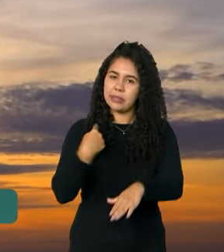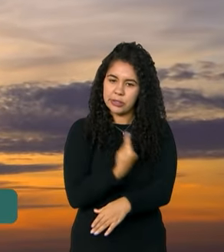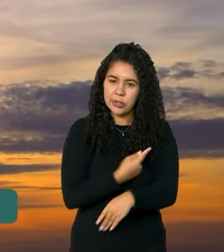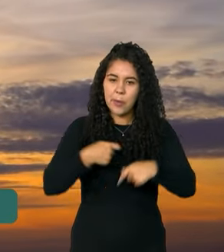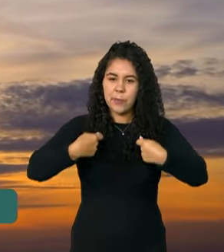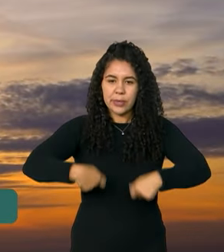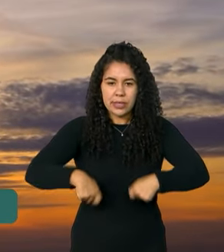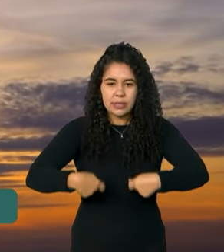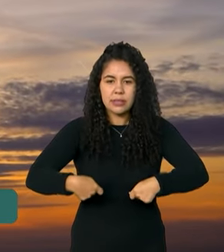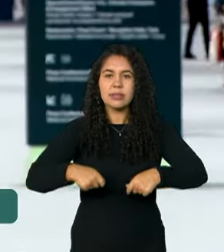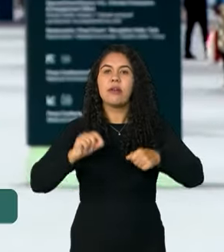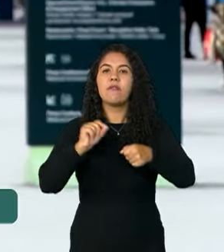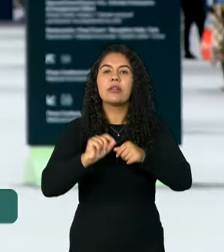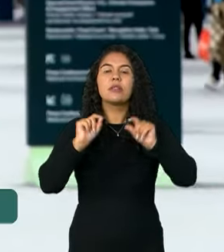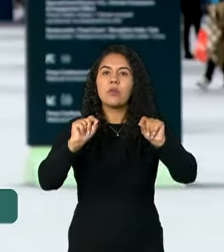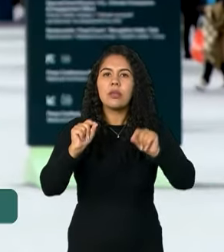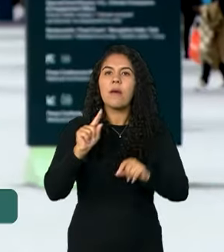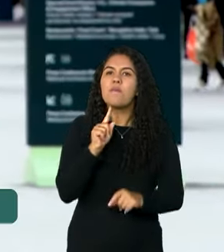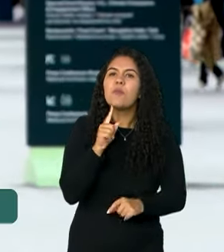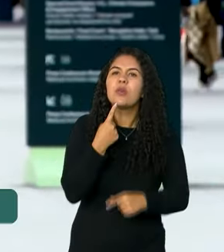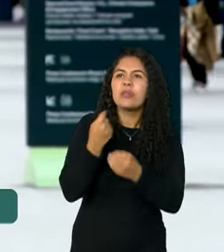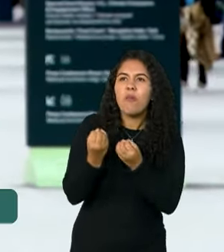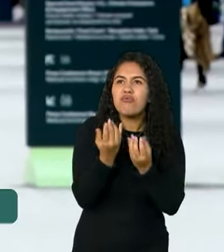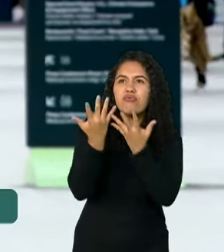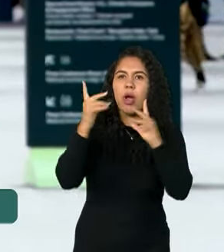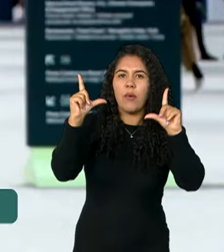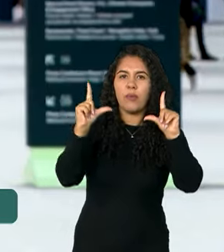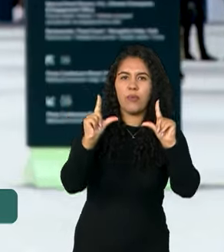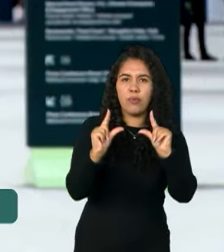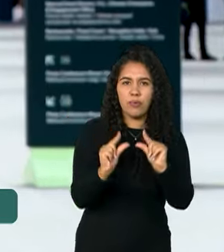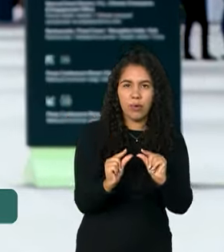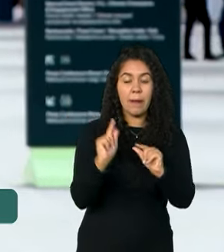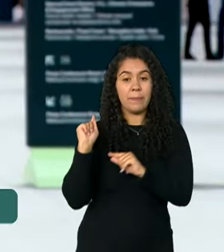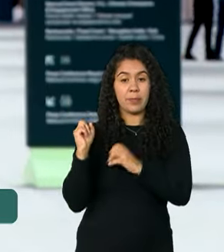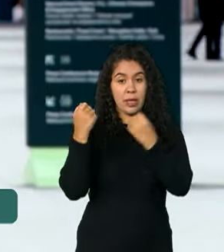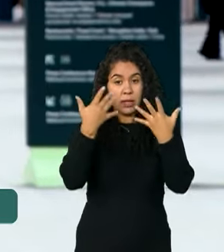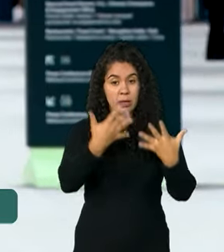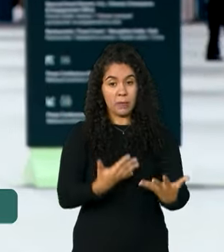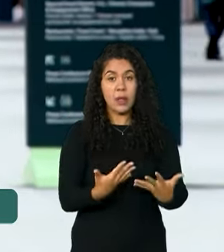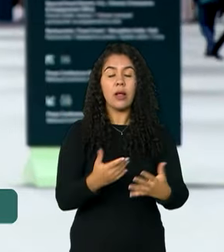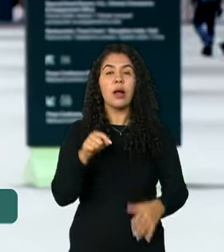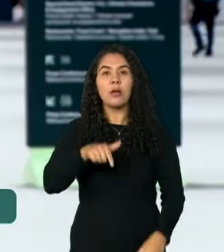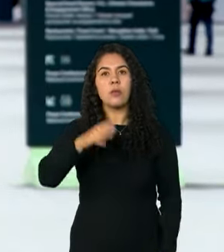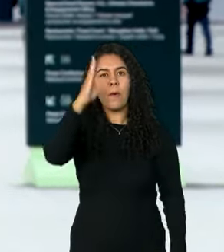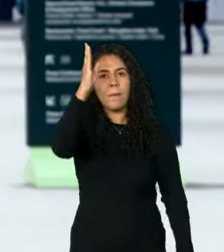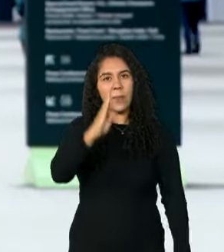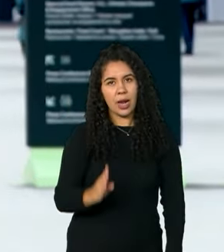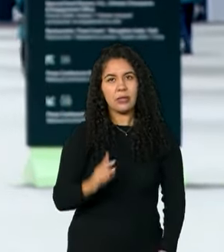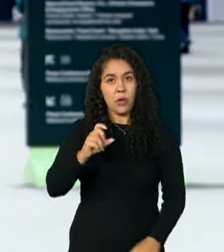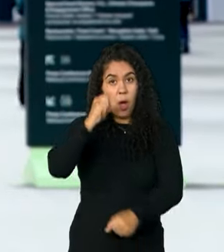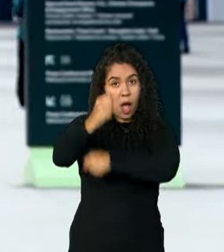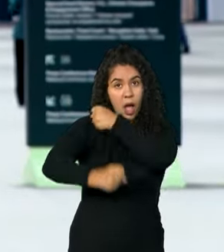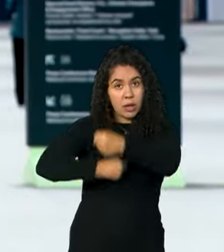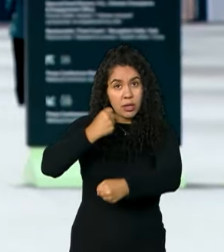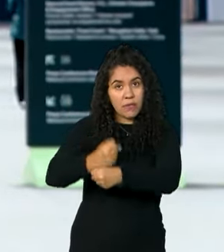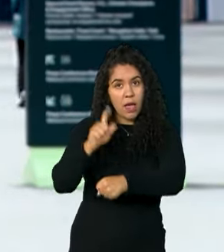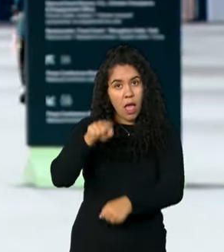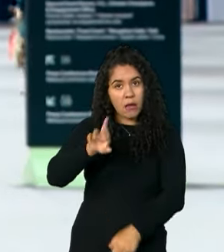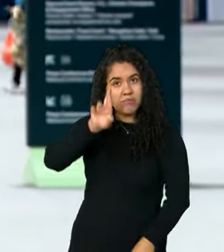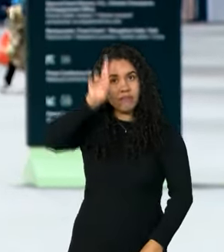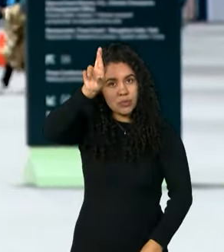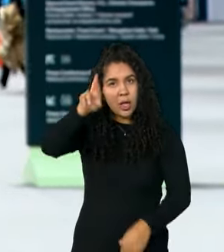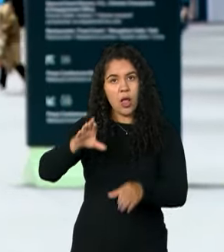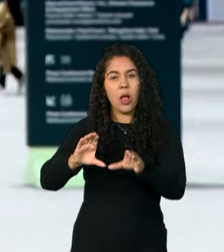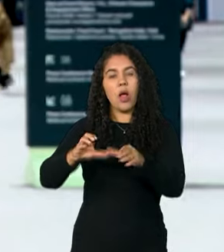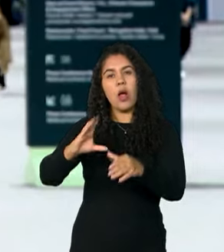descarbonizando. Mais do que um número ou uma meta, o Brasil, como anfitrião da próxima COPPE, quer mostrar